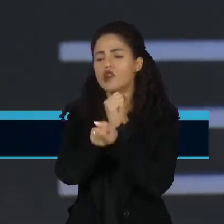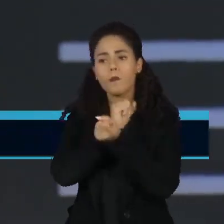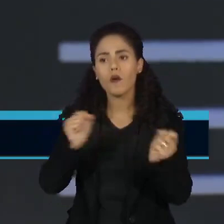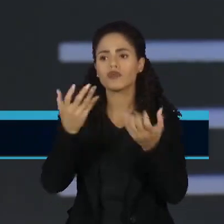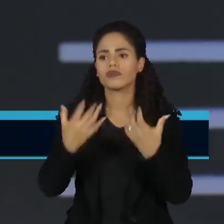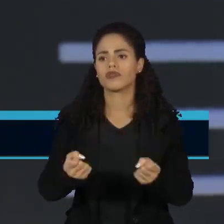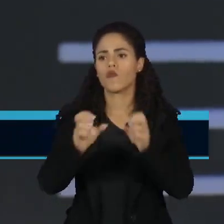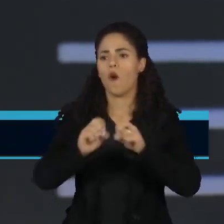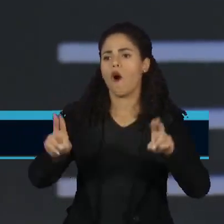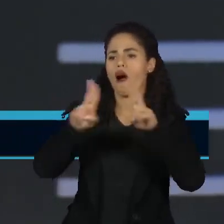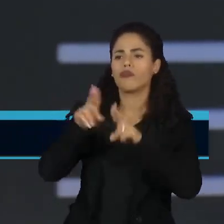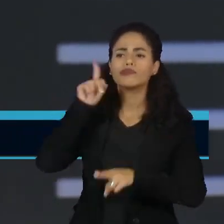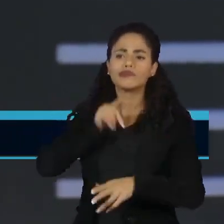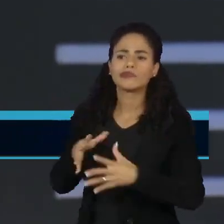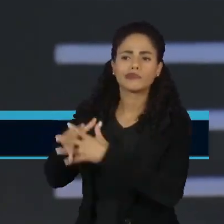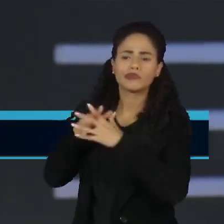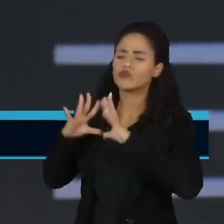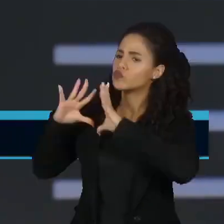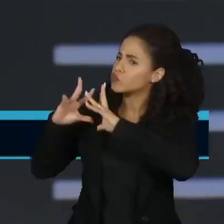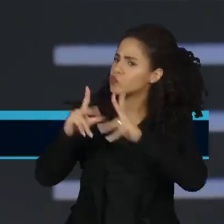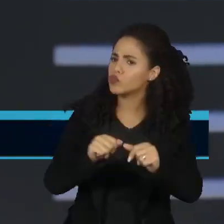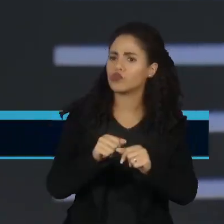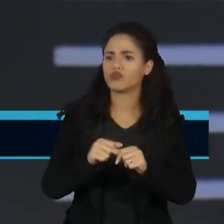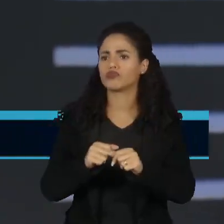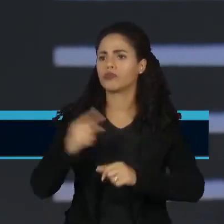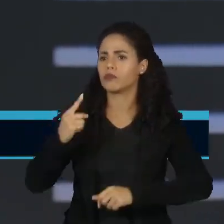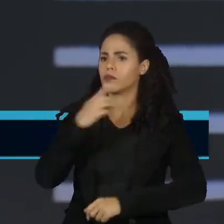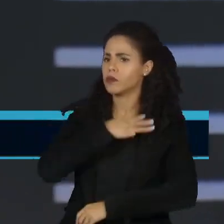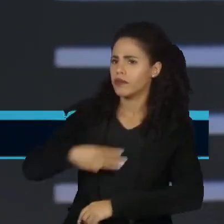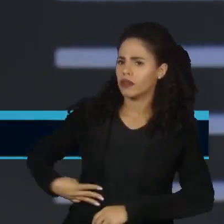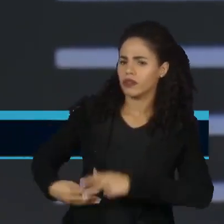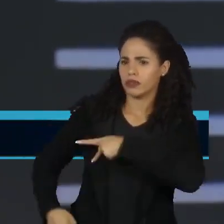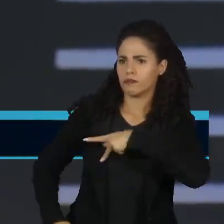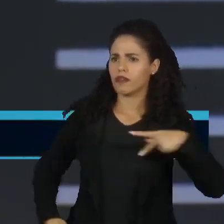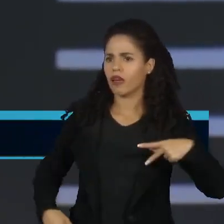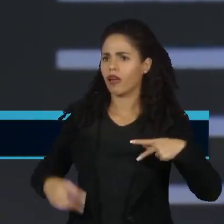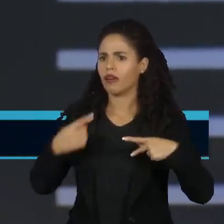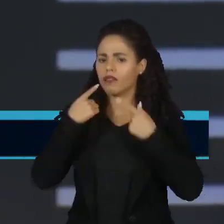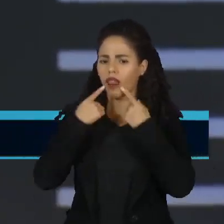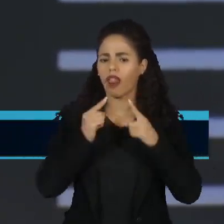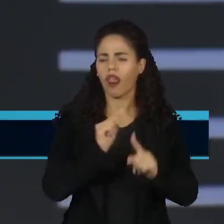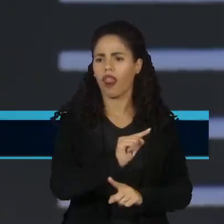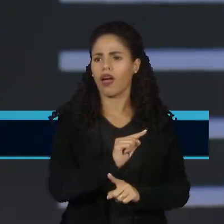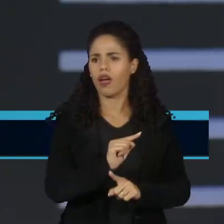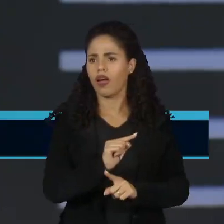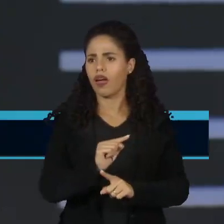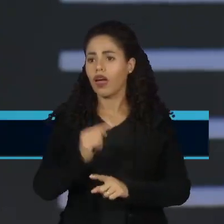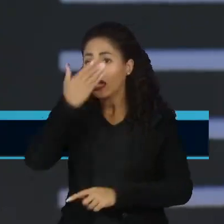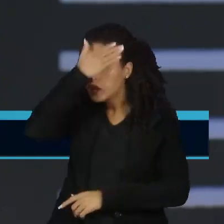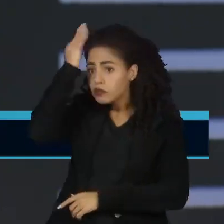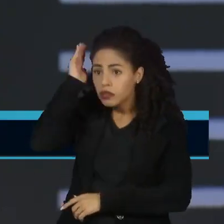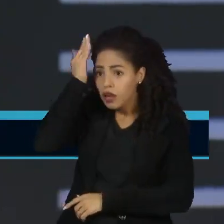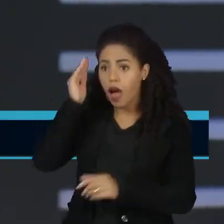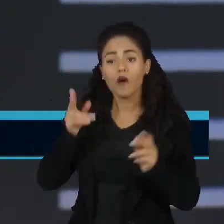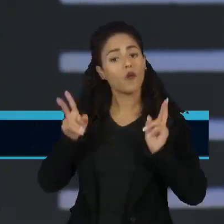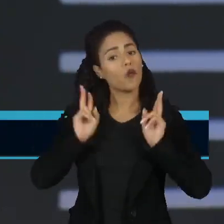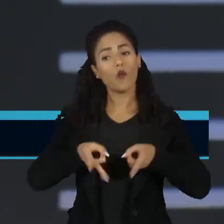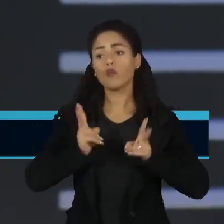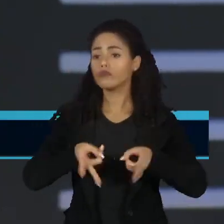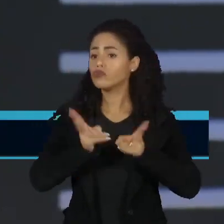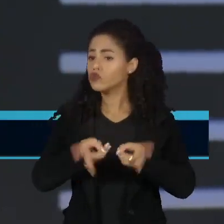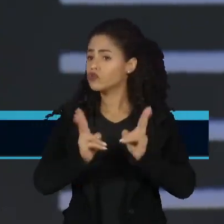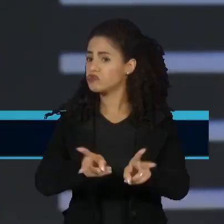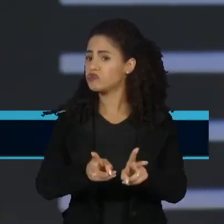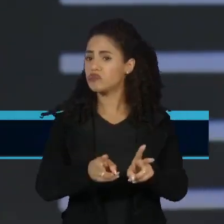O ONU, Estados Unidos, todas as forças, primeiros ministros, presidentes questionando. E continuam a Itanayahu bombardeando